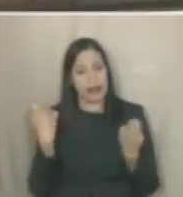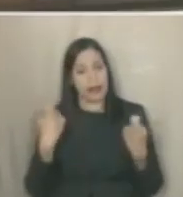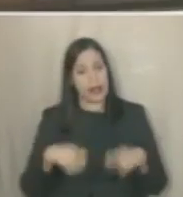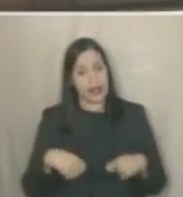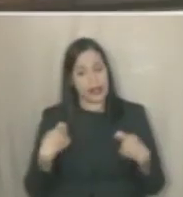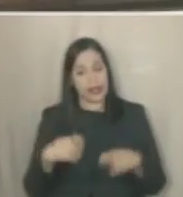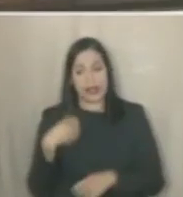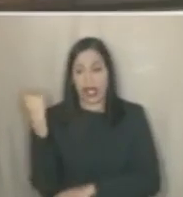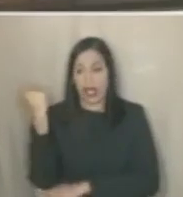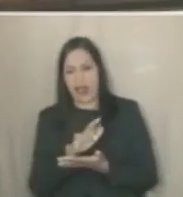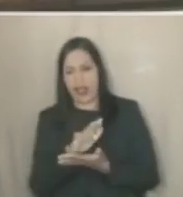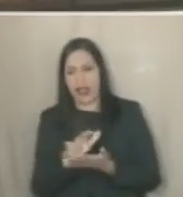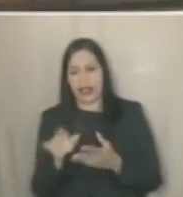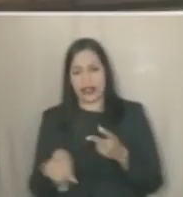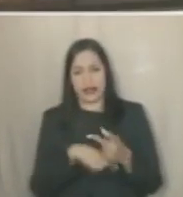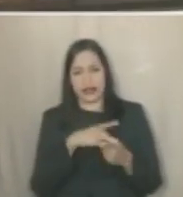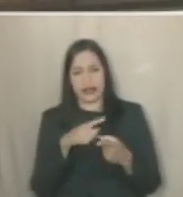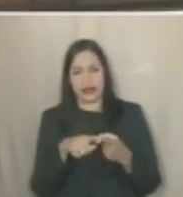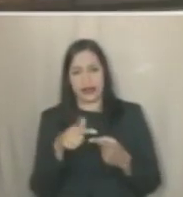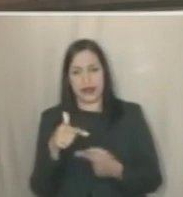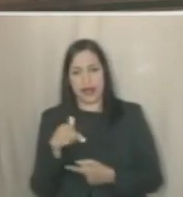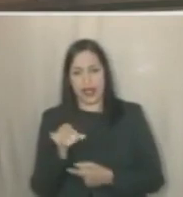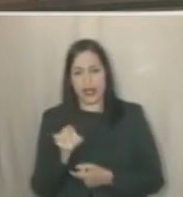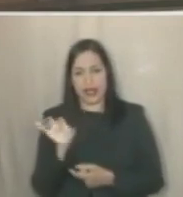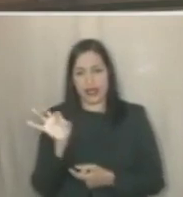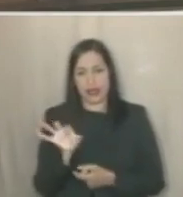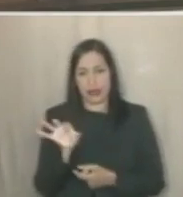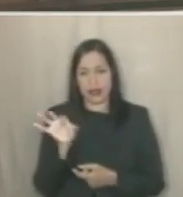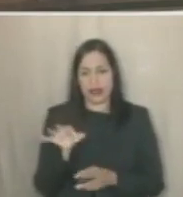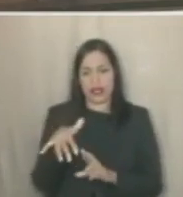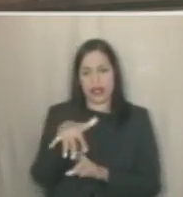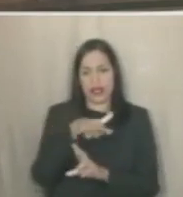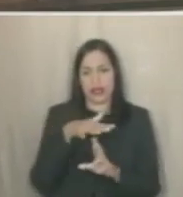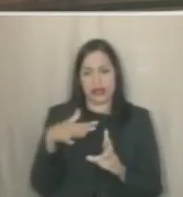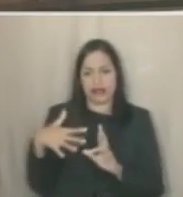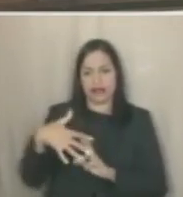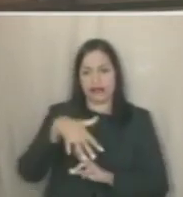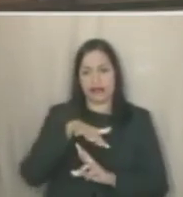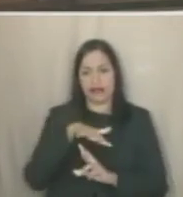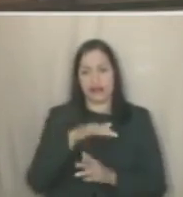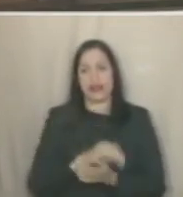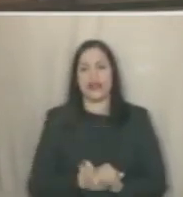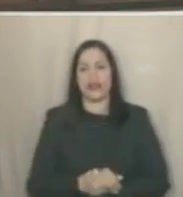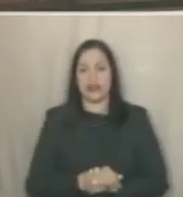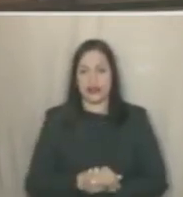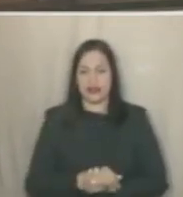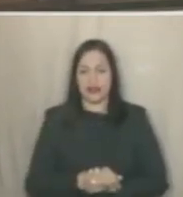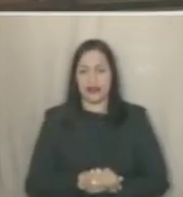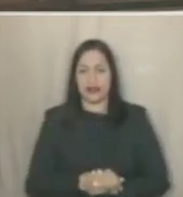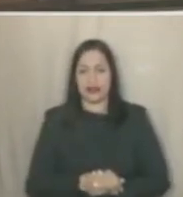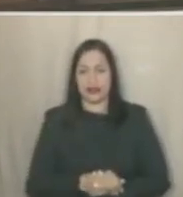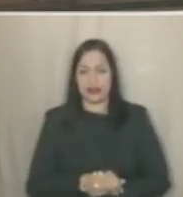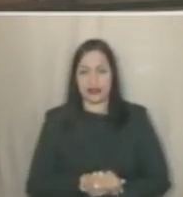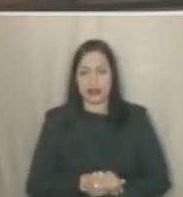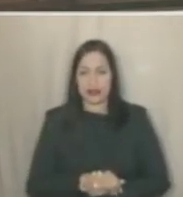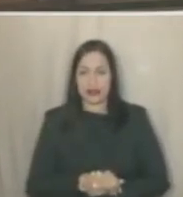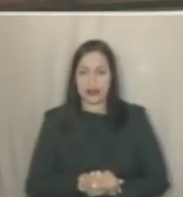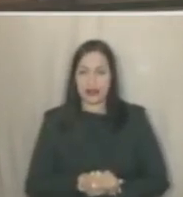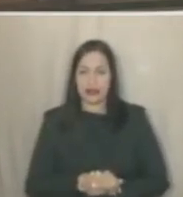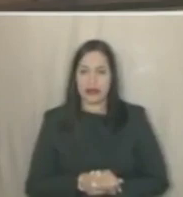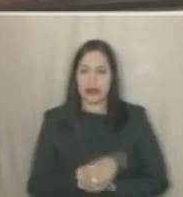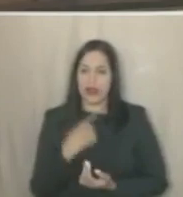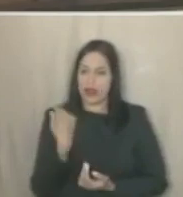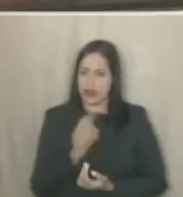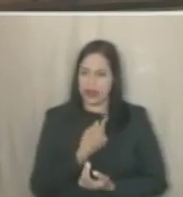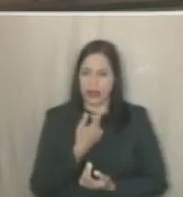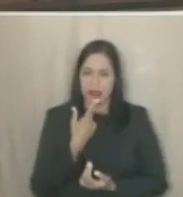recebe, além das suas demandas, 70% das demandas da região metropolitana. Pronto. Dito isso, a gente não